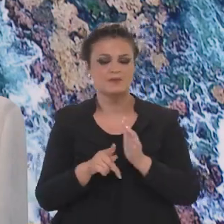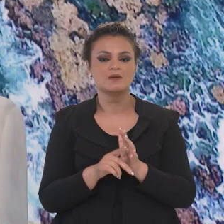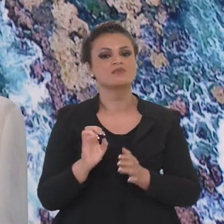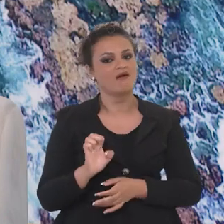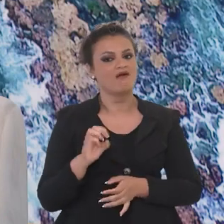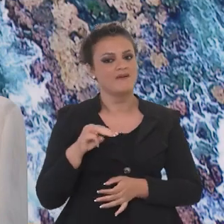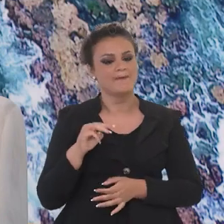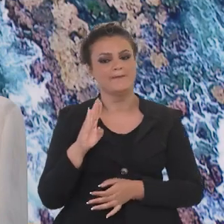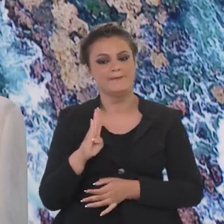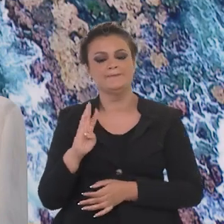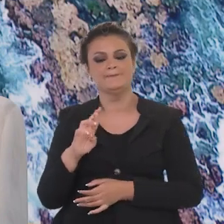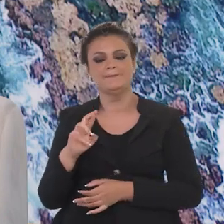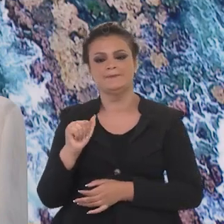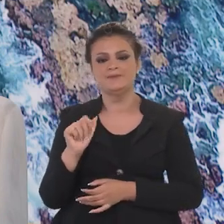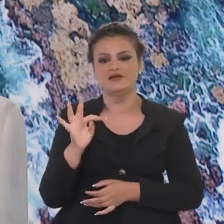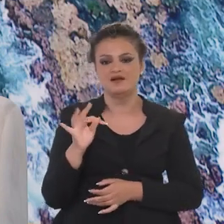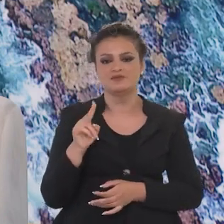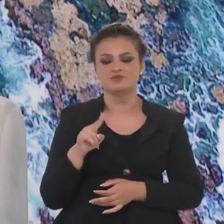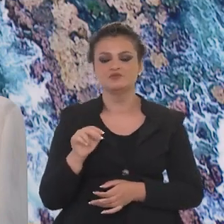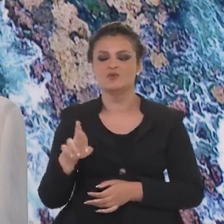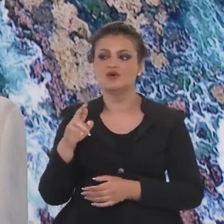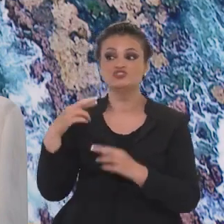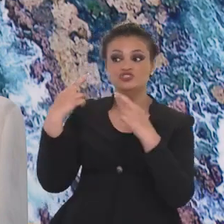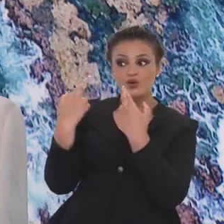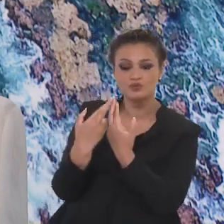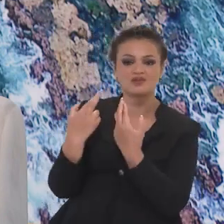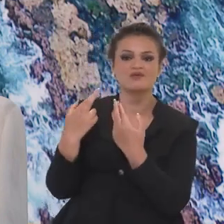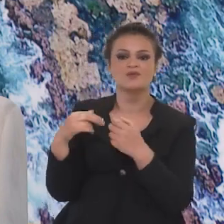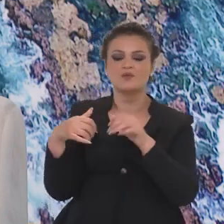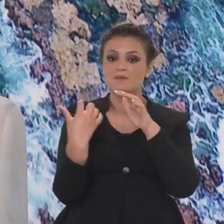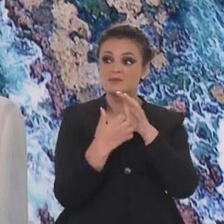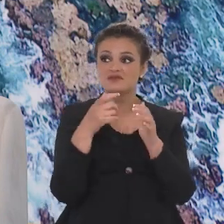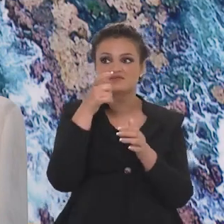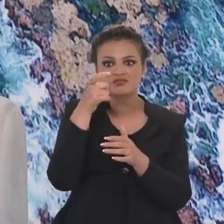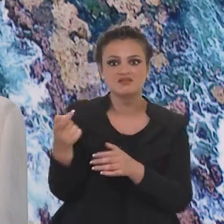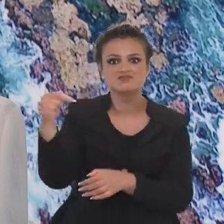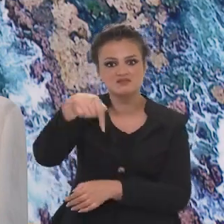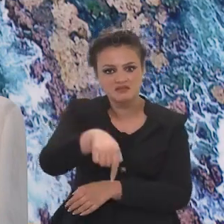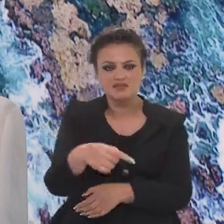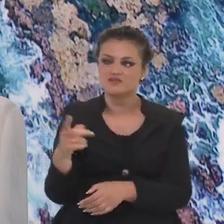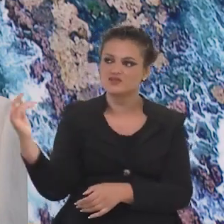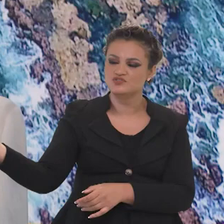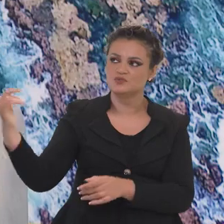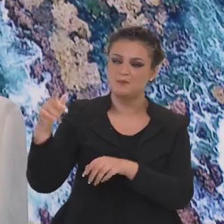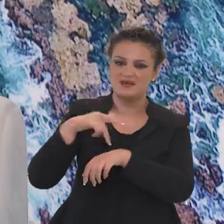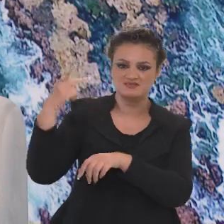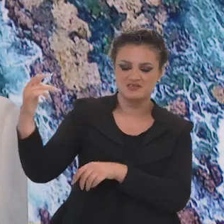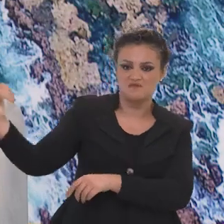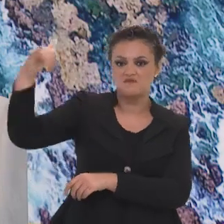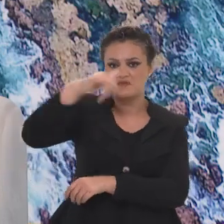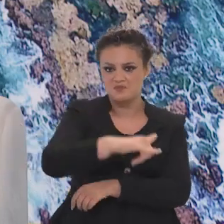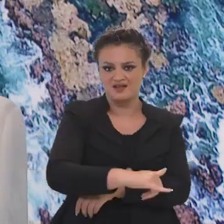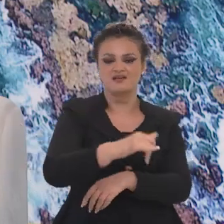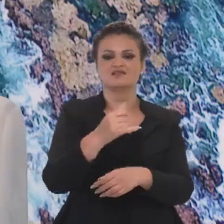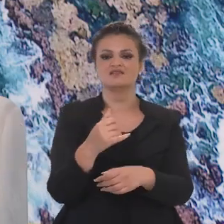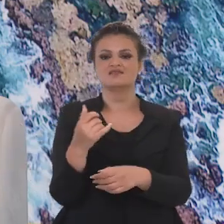é um trabalho que a Embaratur tem. A gente se conecta e faz reunião com empresas estrangeiras que têm interesse de ter voos para cá. Então, gente começa a ter